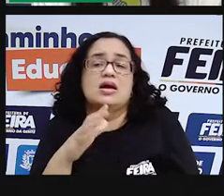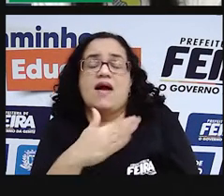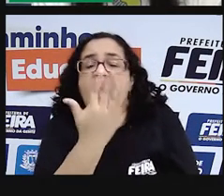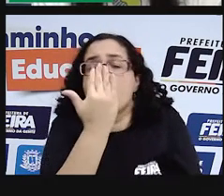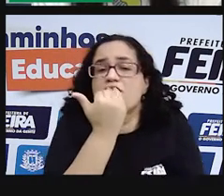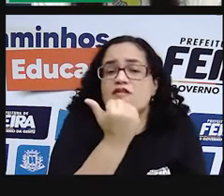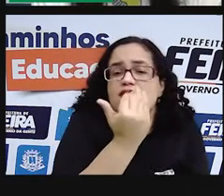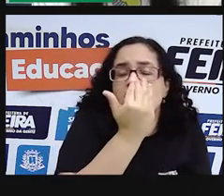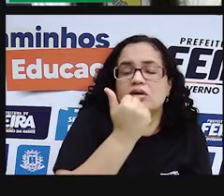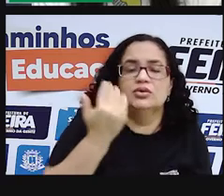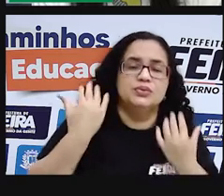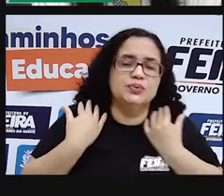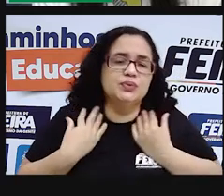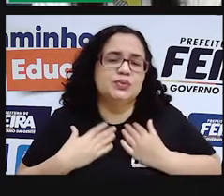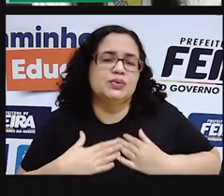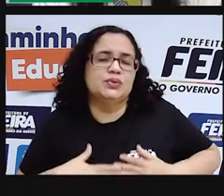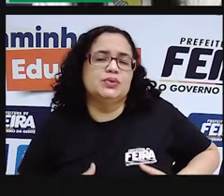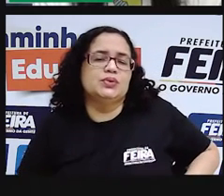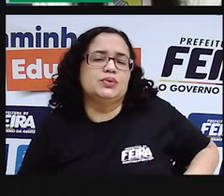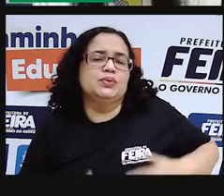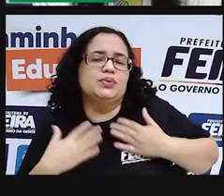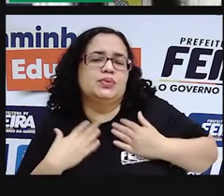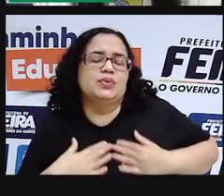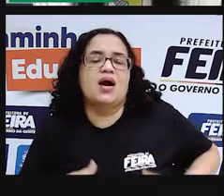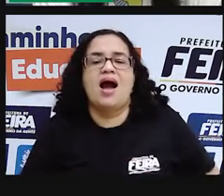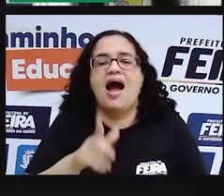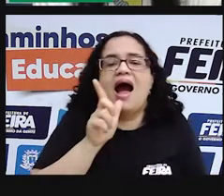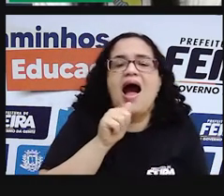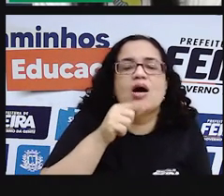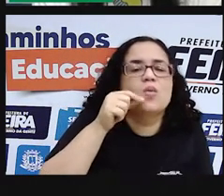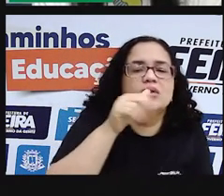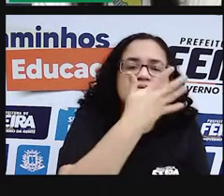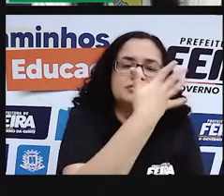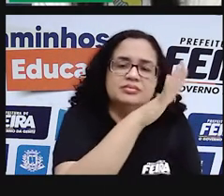fome e se refrescavam em suas águas salgadas.